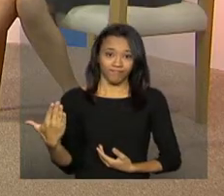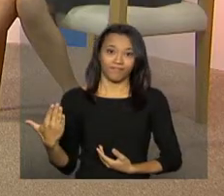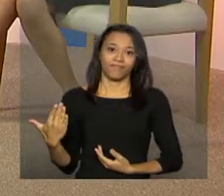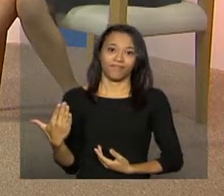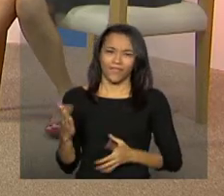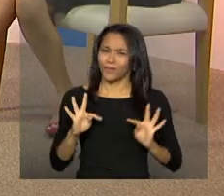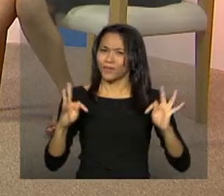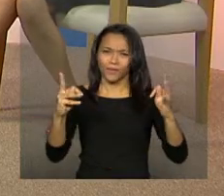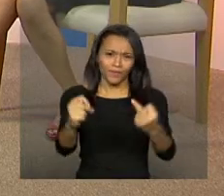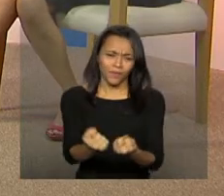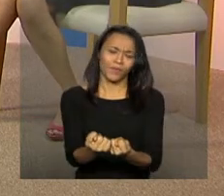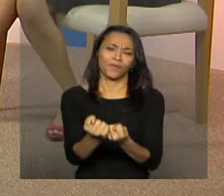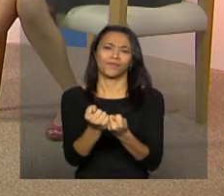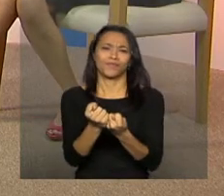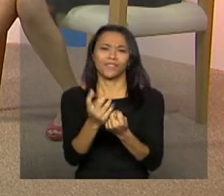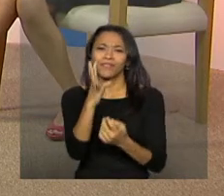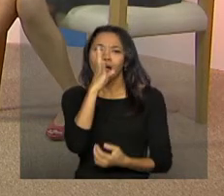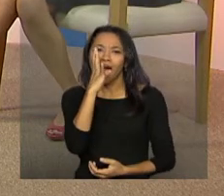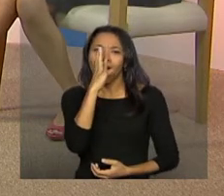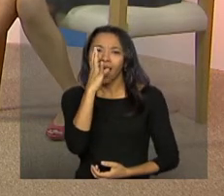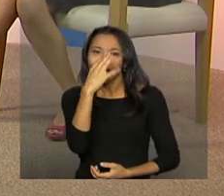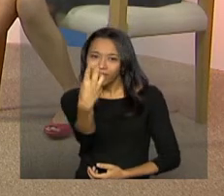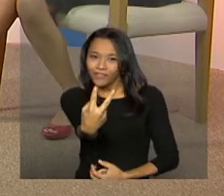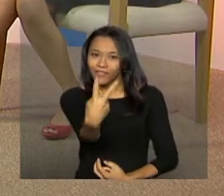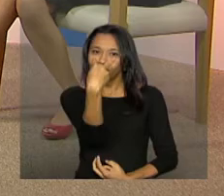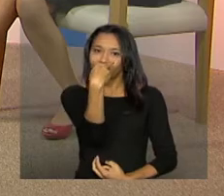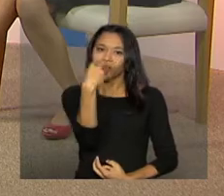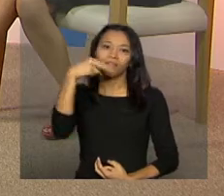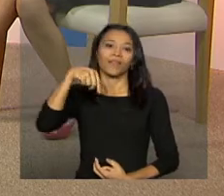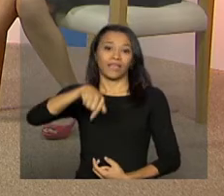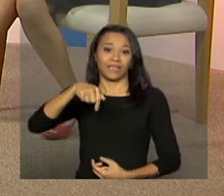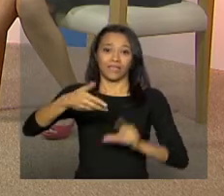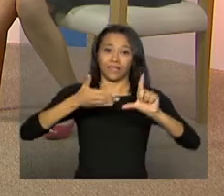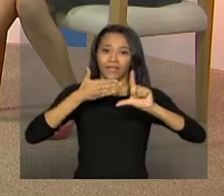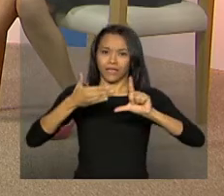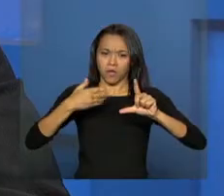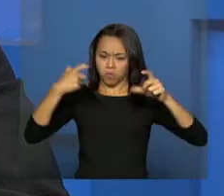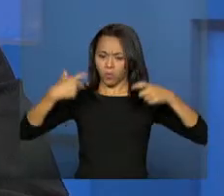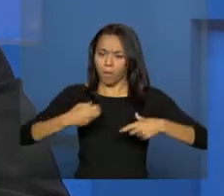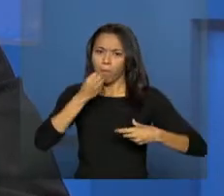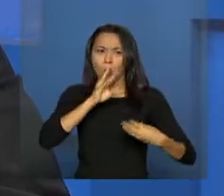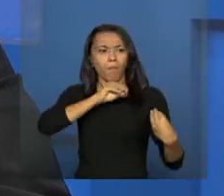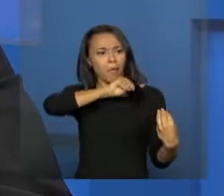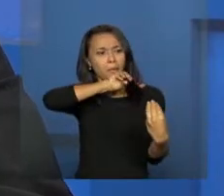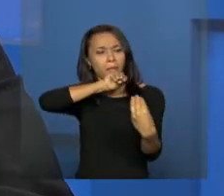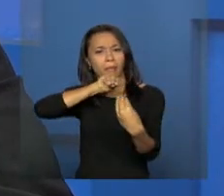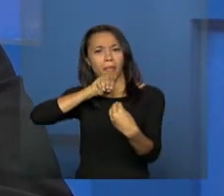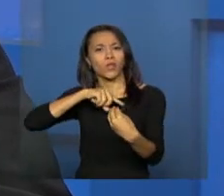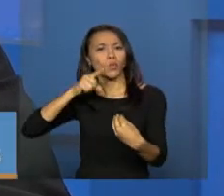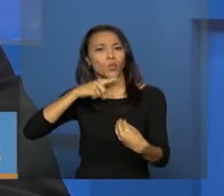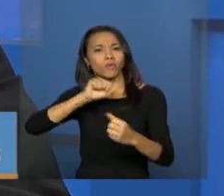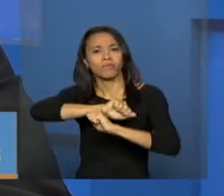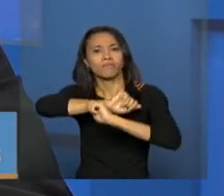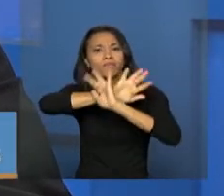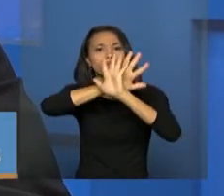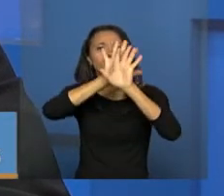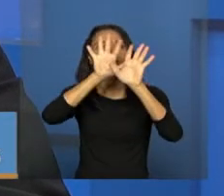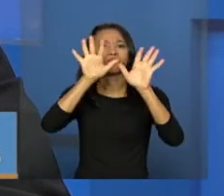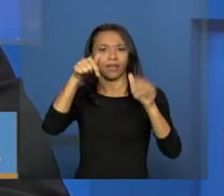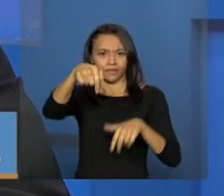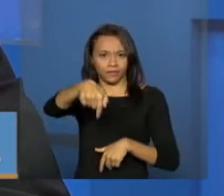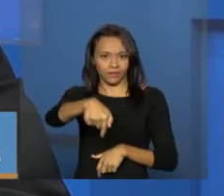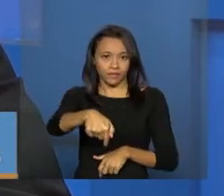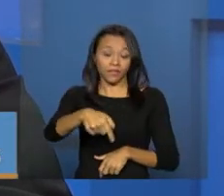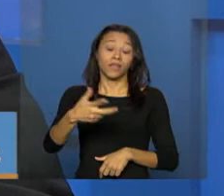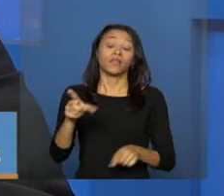Obrigado a todos por estão assistindo a teleconferência, um espaço importante para discutir, retirar as dúvidas, deixo à disposição também o Fundo Nacional de